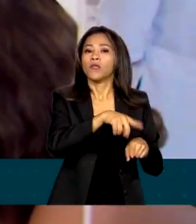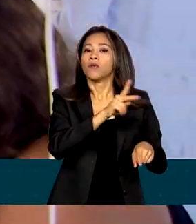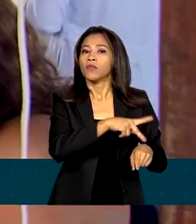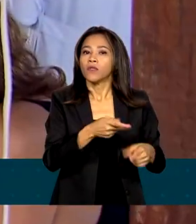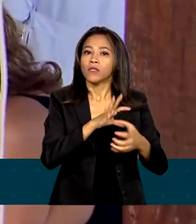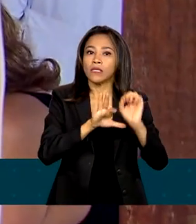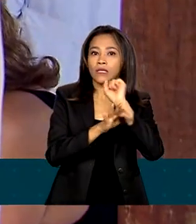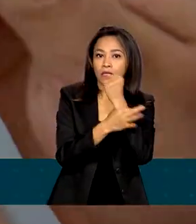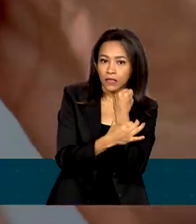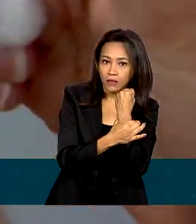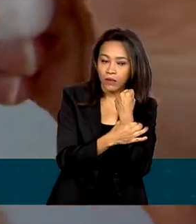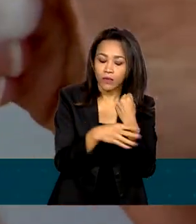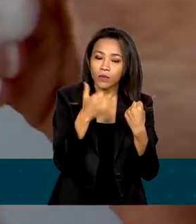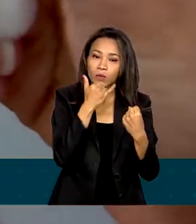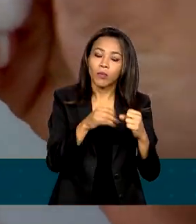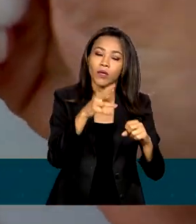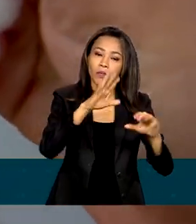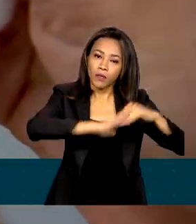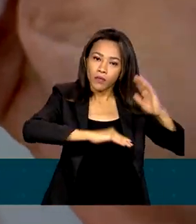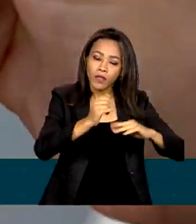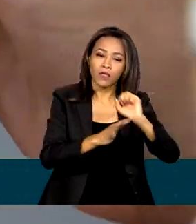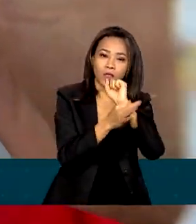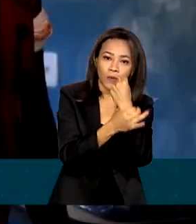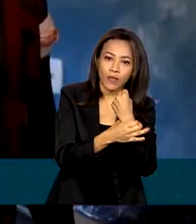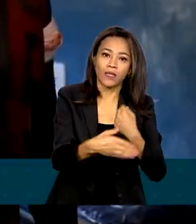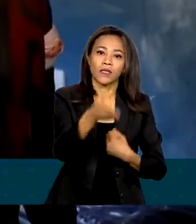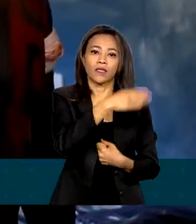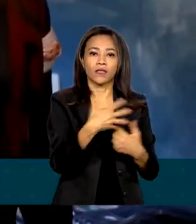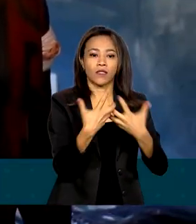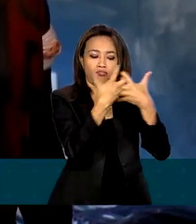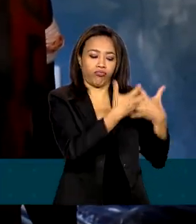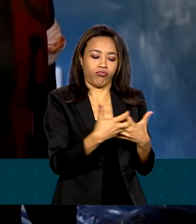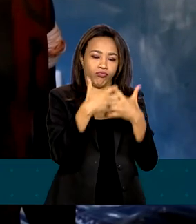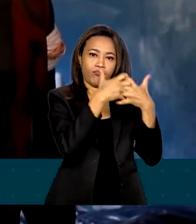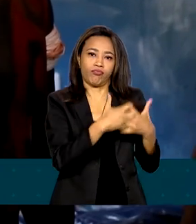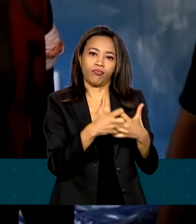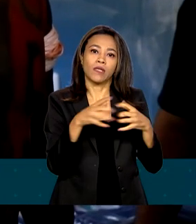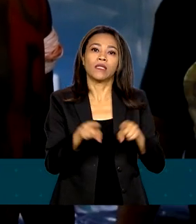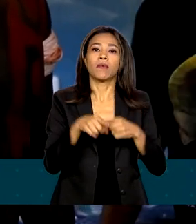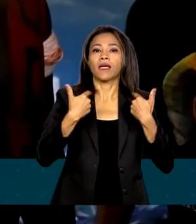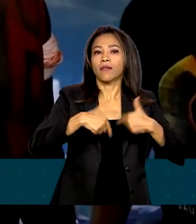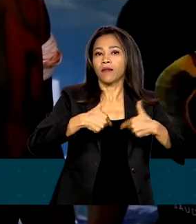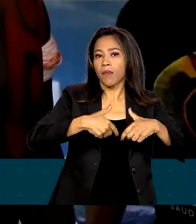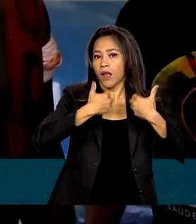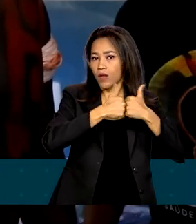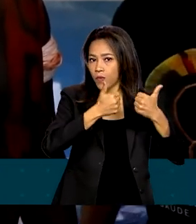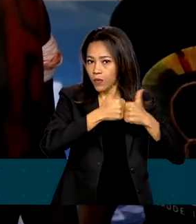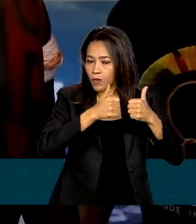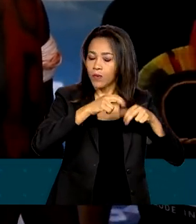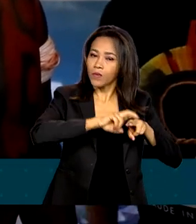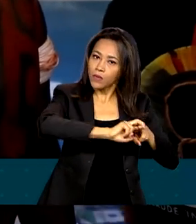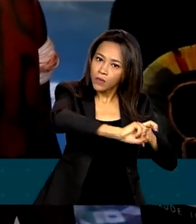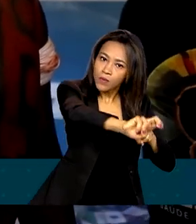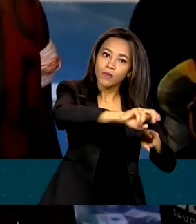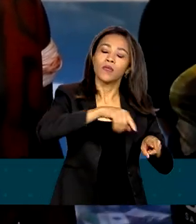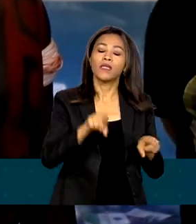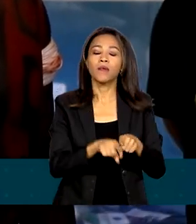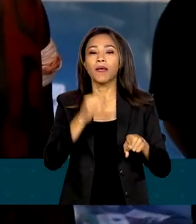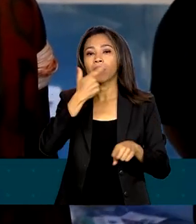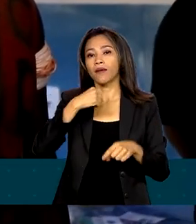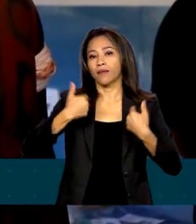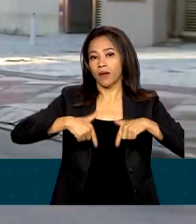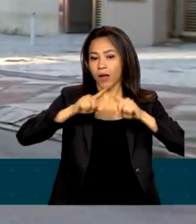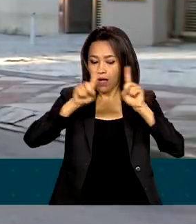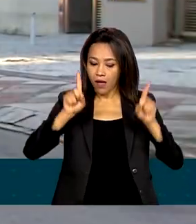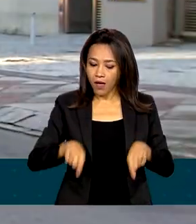forças armadas, caminhoneiros, trabalhadores de transporte coletivo rodoviário, funcionários do sistema prisional. Além